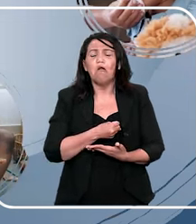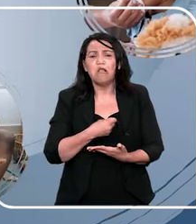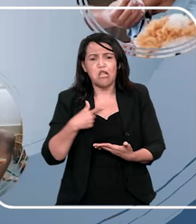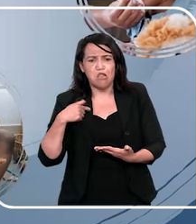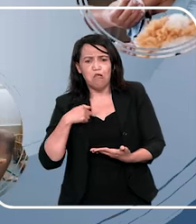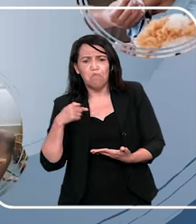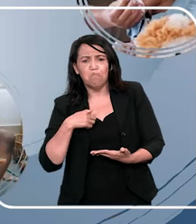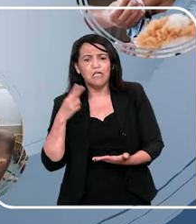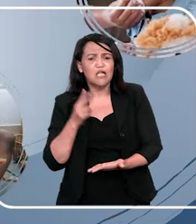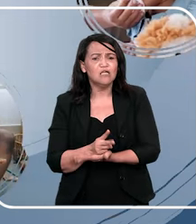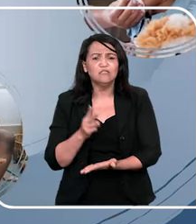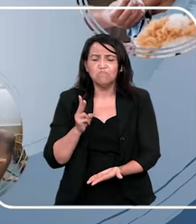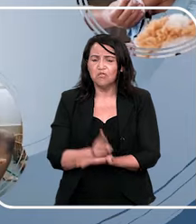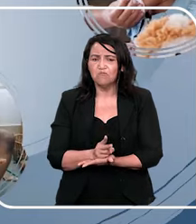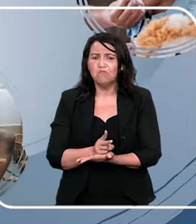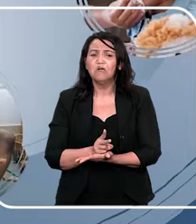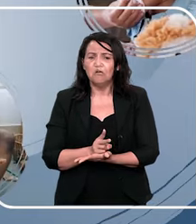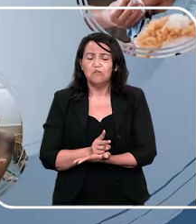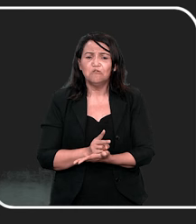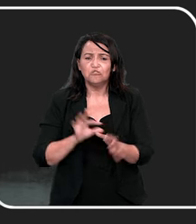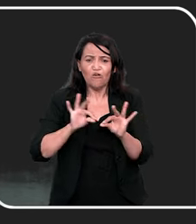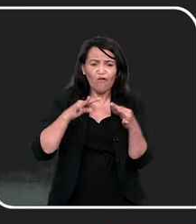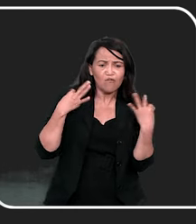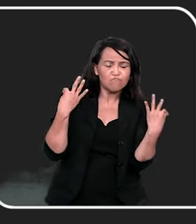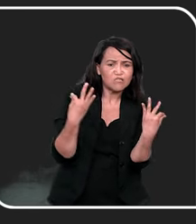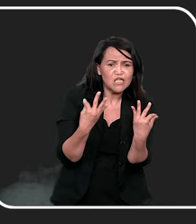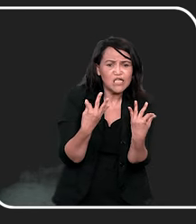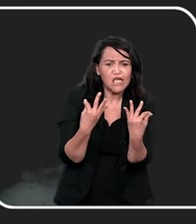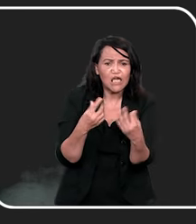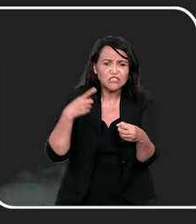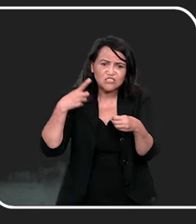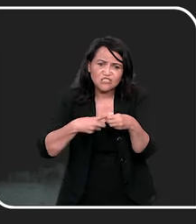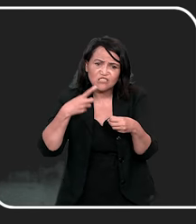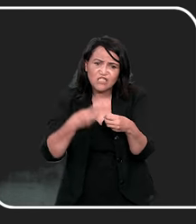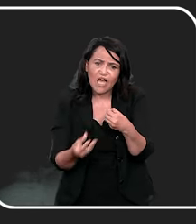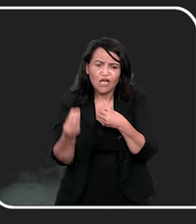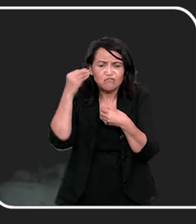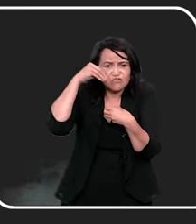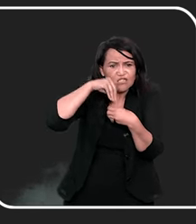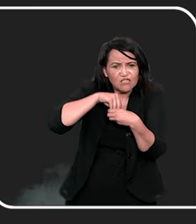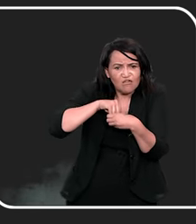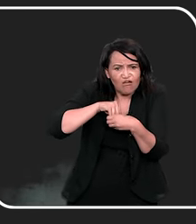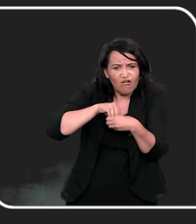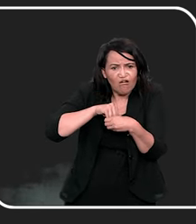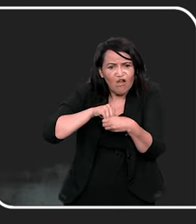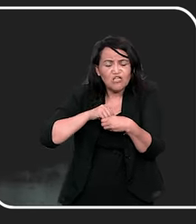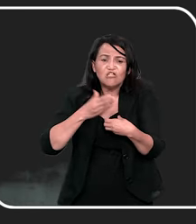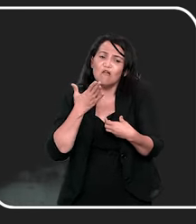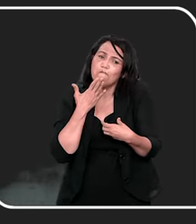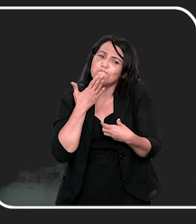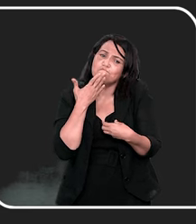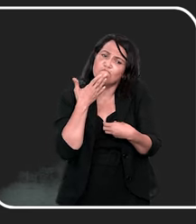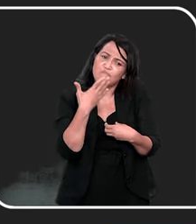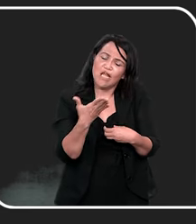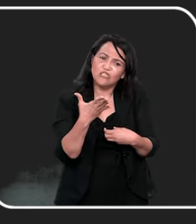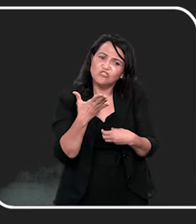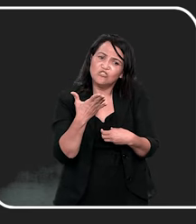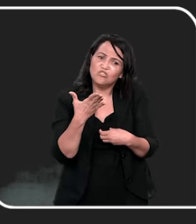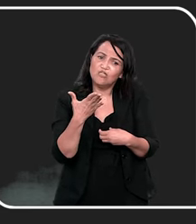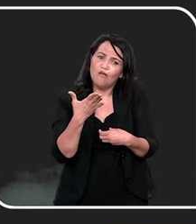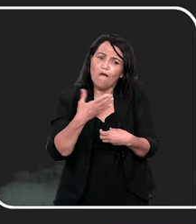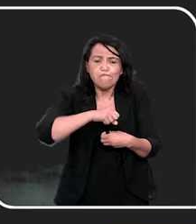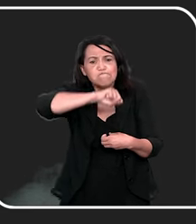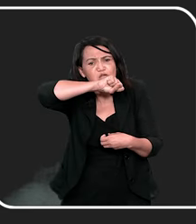vezes eu mesmo, né? Sou de Goiás, sou de Goiânia, minha família é do interior, do estado de Goiás, bem tradicional, a gente pede benção,